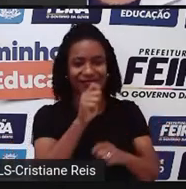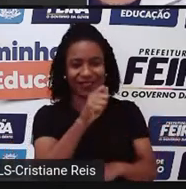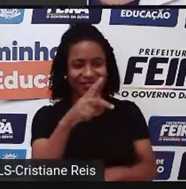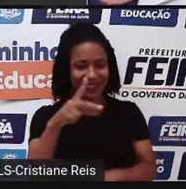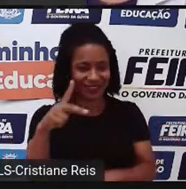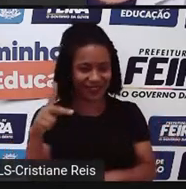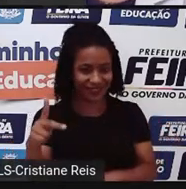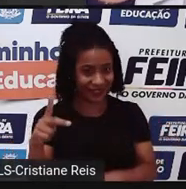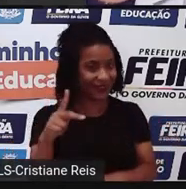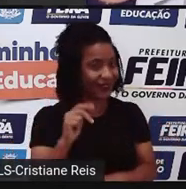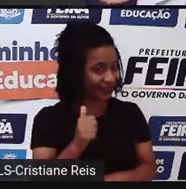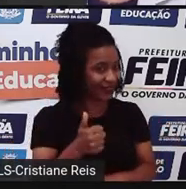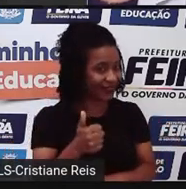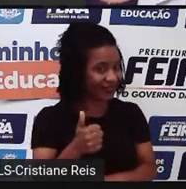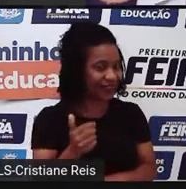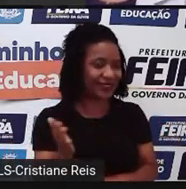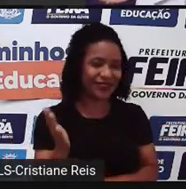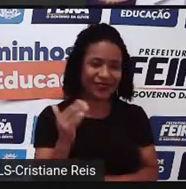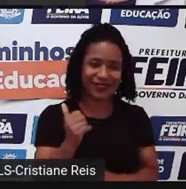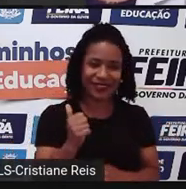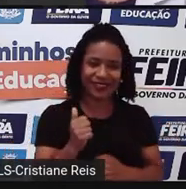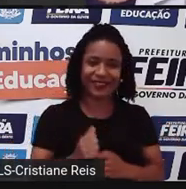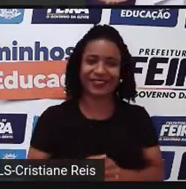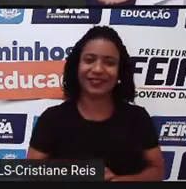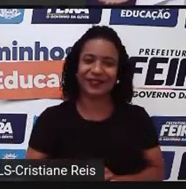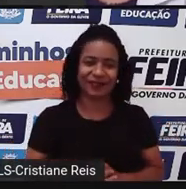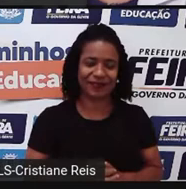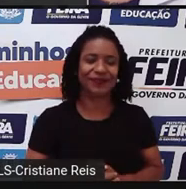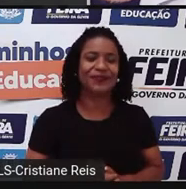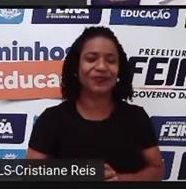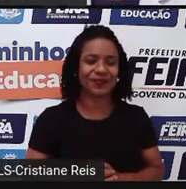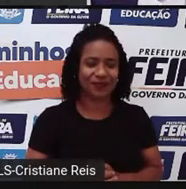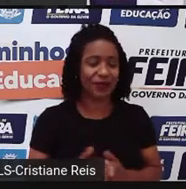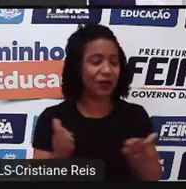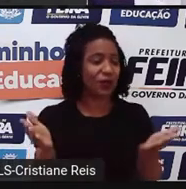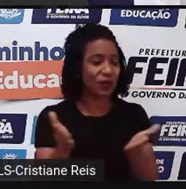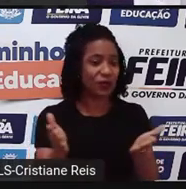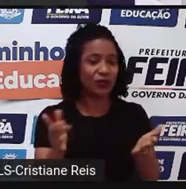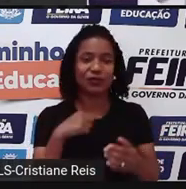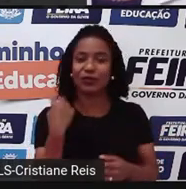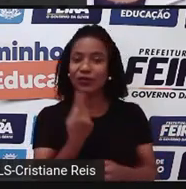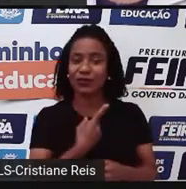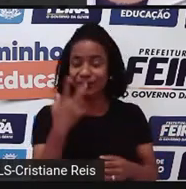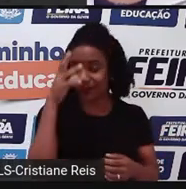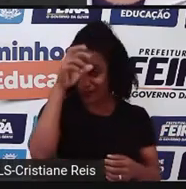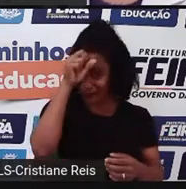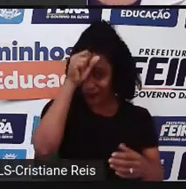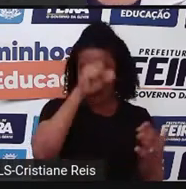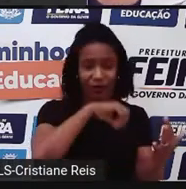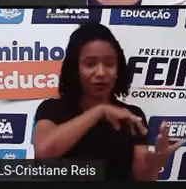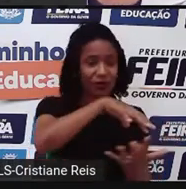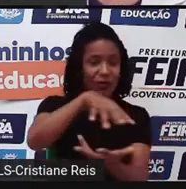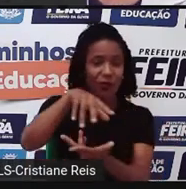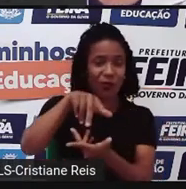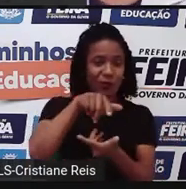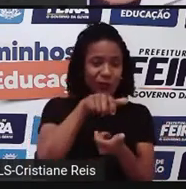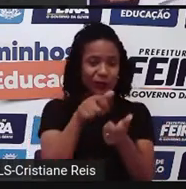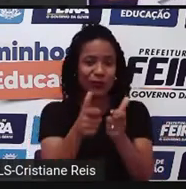Ok? Então, Interland Word. Então, hoje nós vamos trabalhar com o mundo Interland.